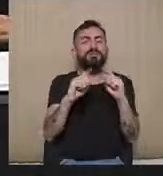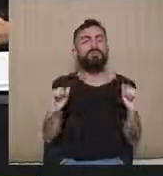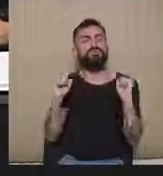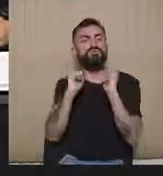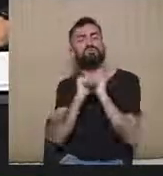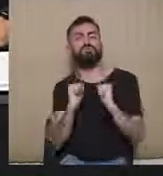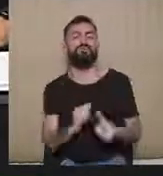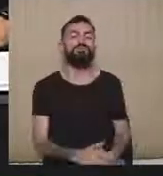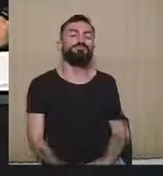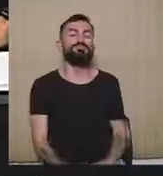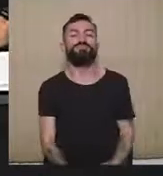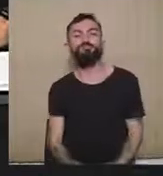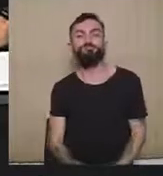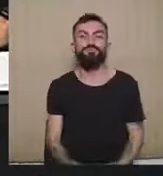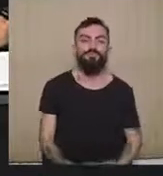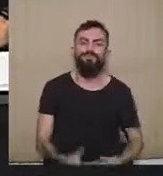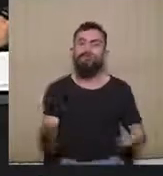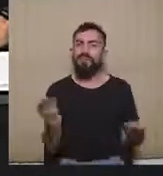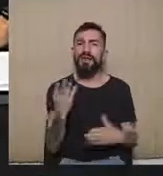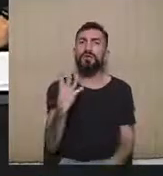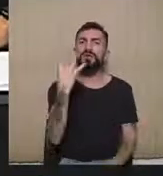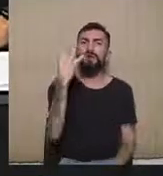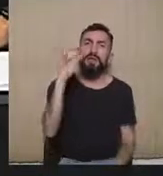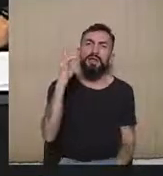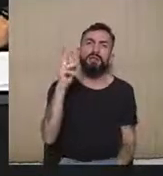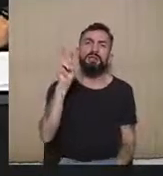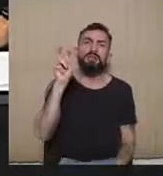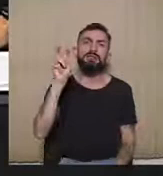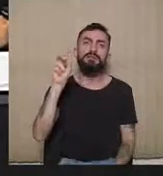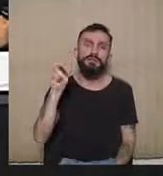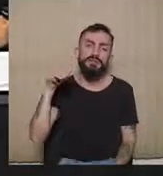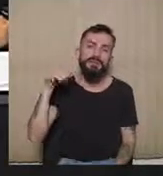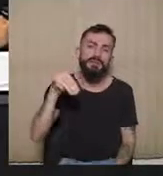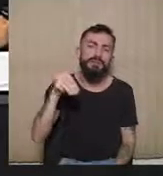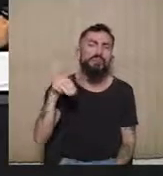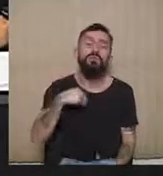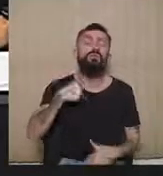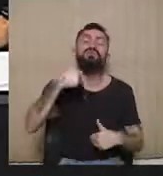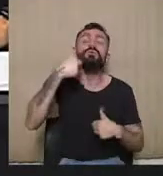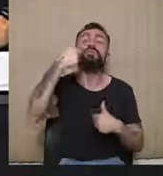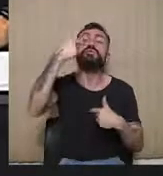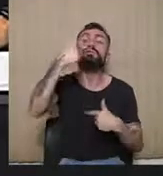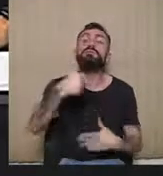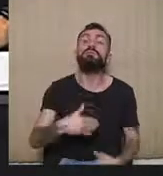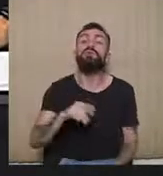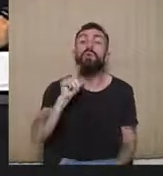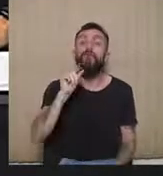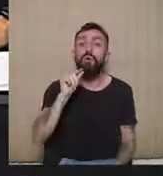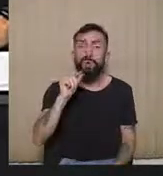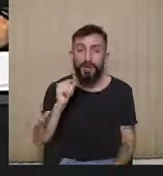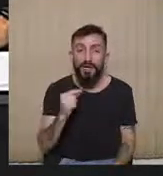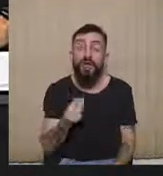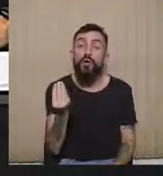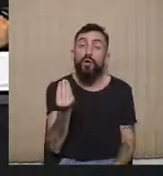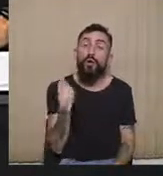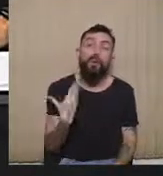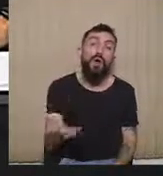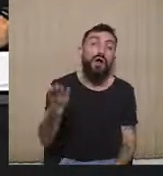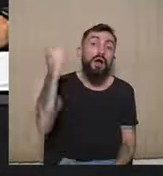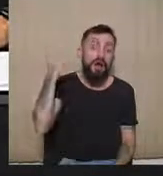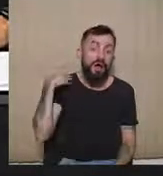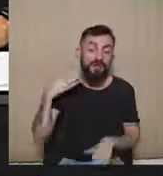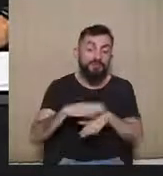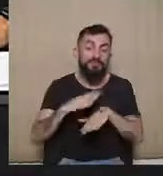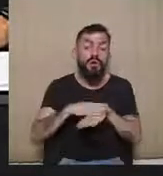O que nós falamos aqui nesses 40, 50 minutos foi sobre espécies de procedimento que foram pensados, foram concebidos,